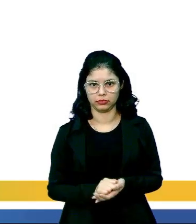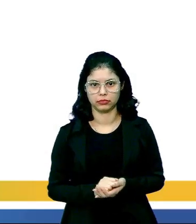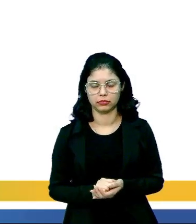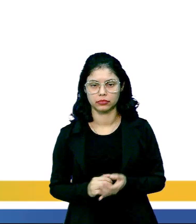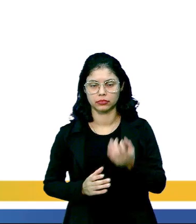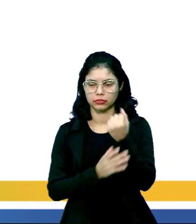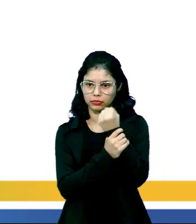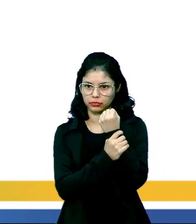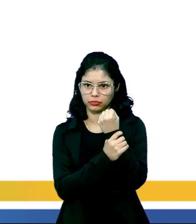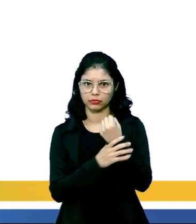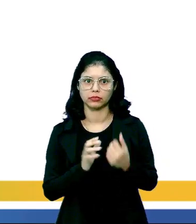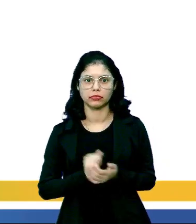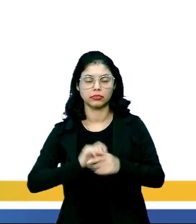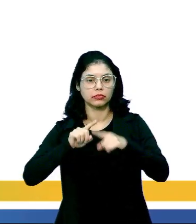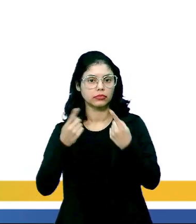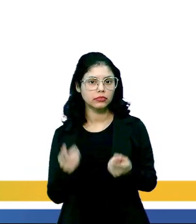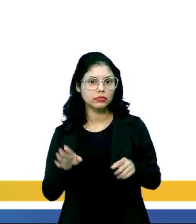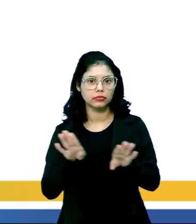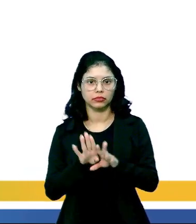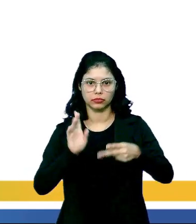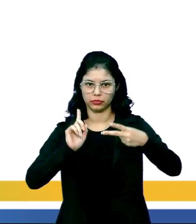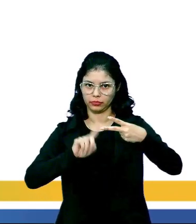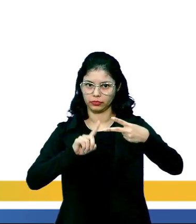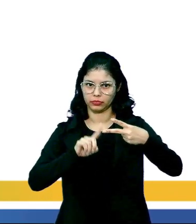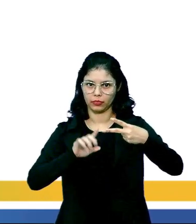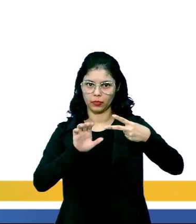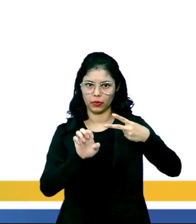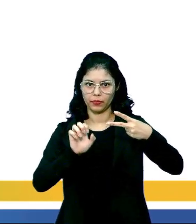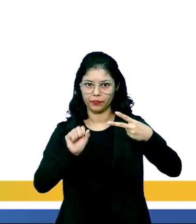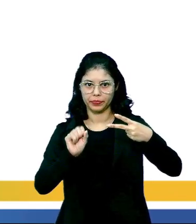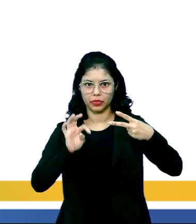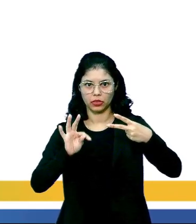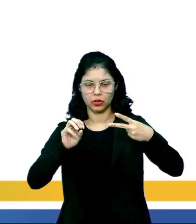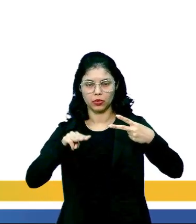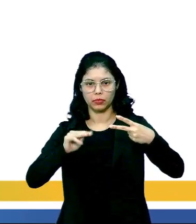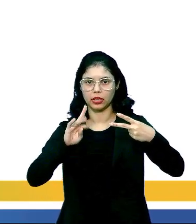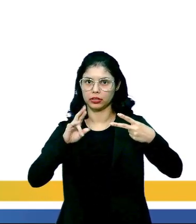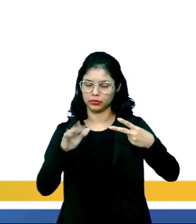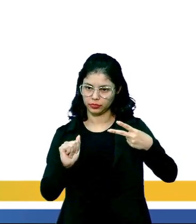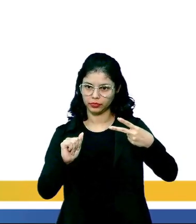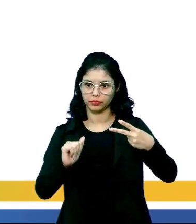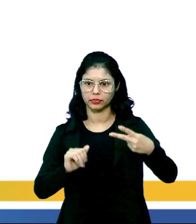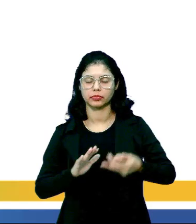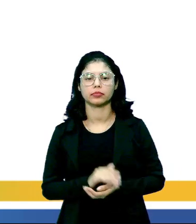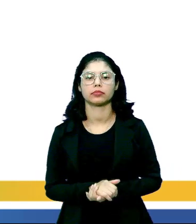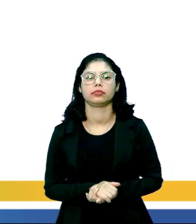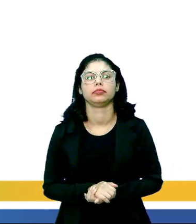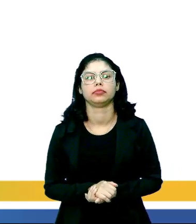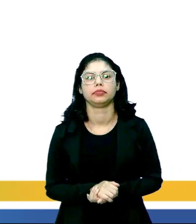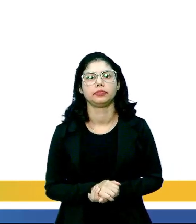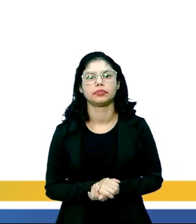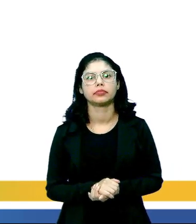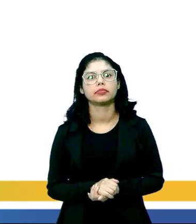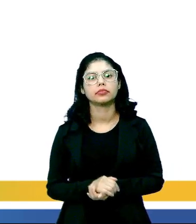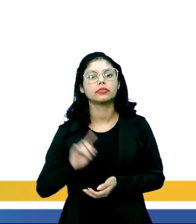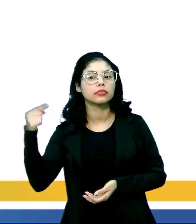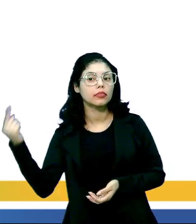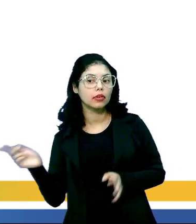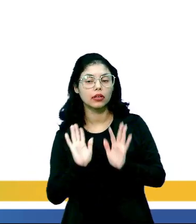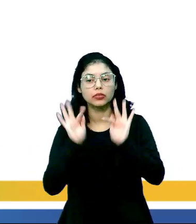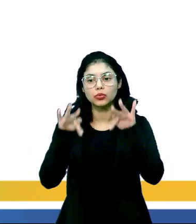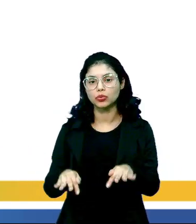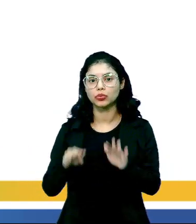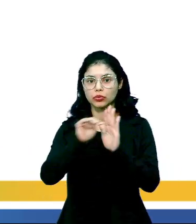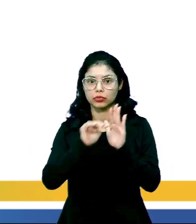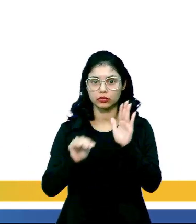protege. Porém, a gente tem outro tipo de transpiração, que é a transpiração estomática, que é lá no final,